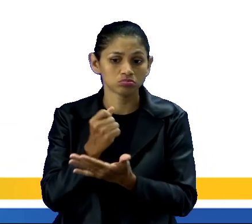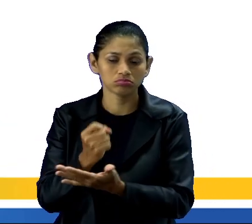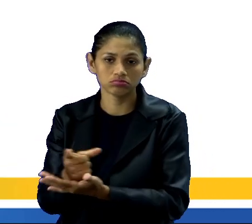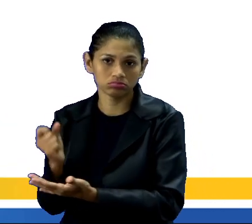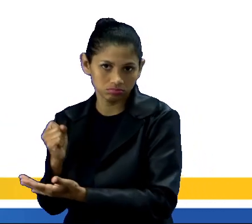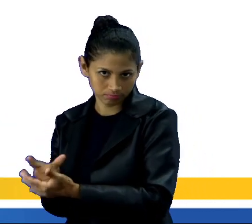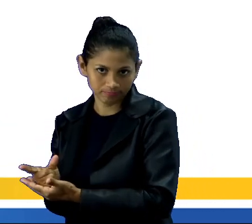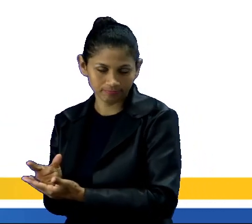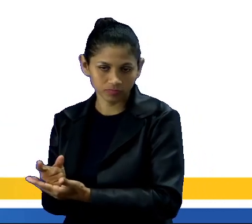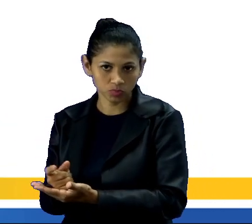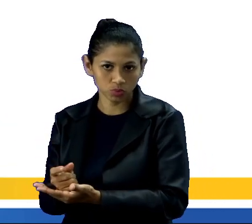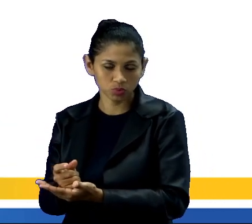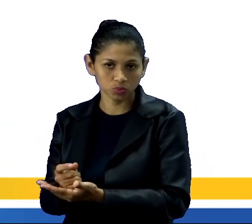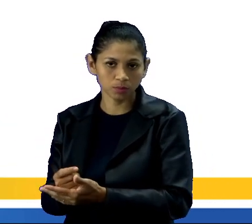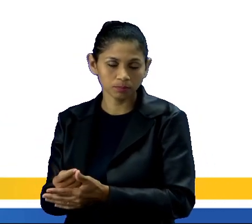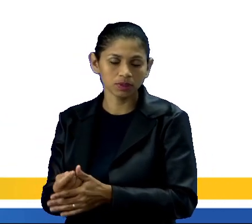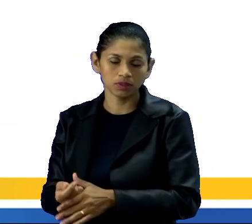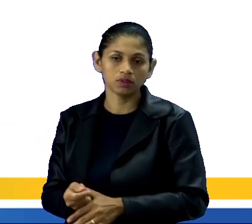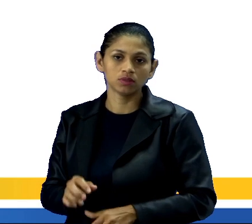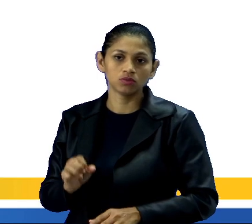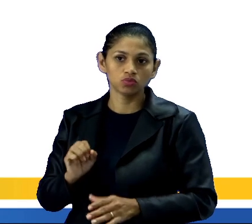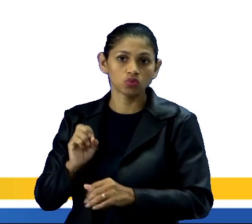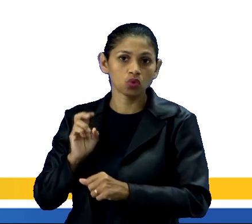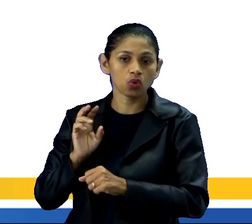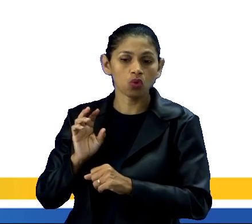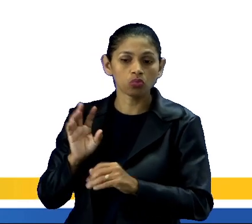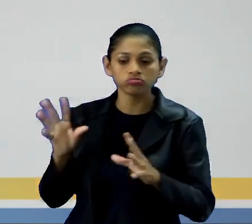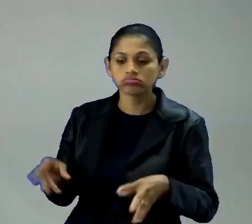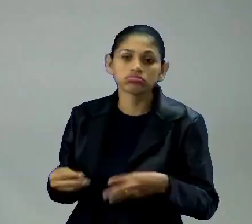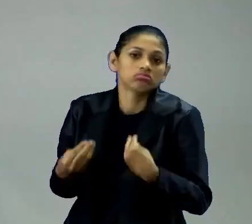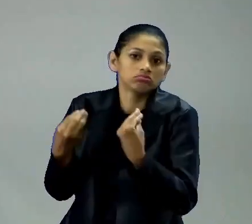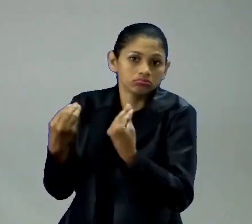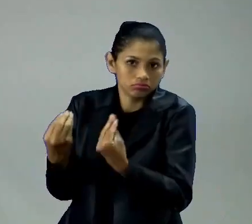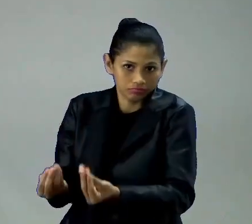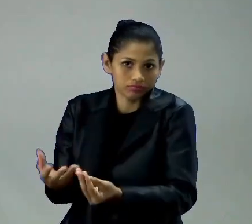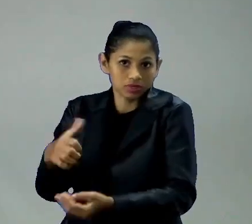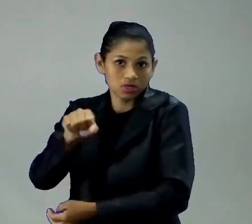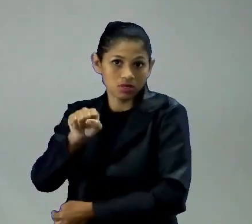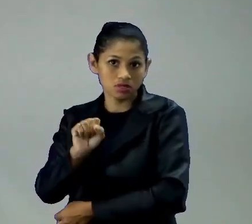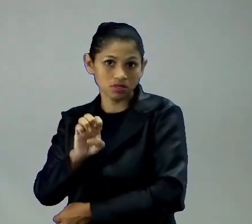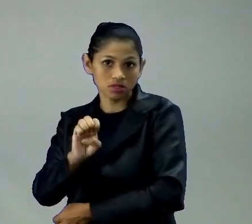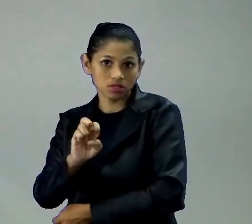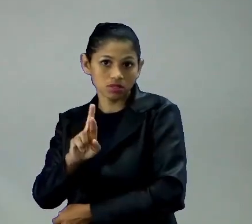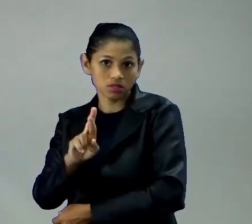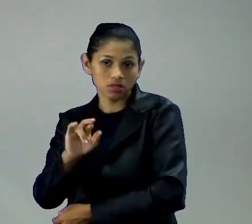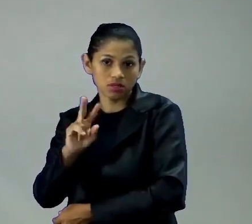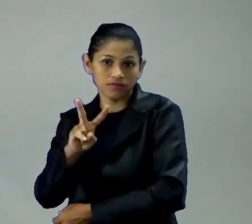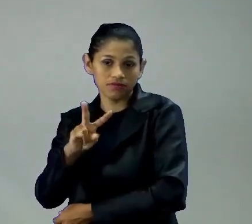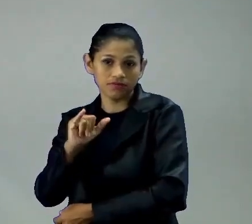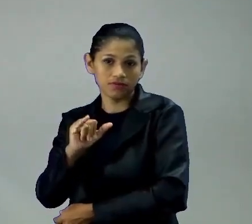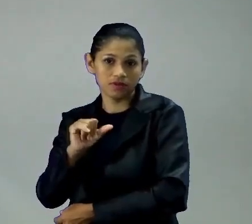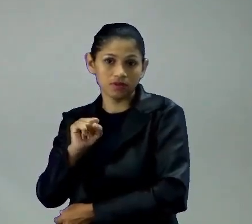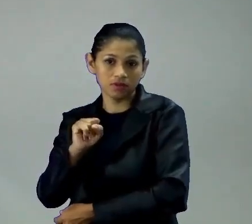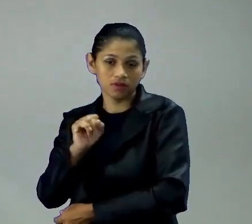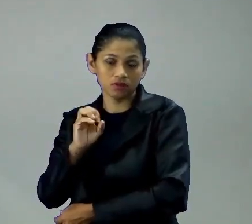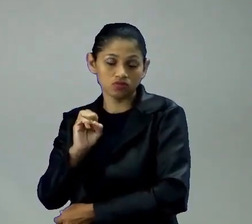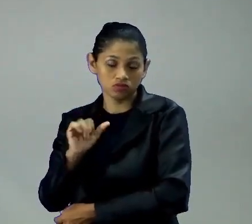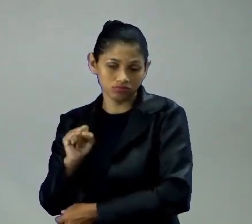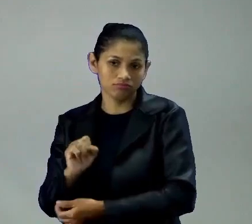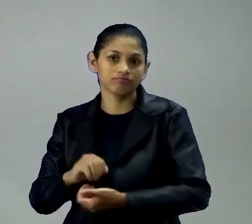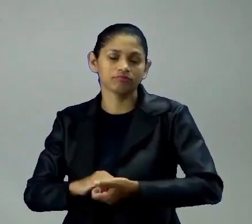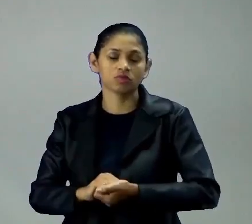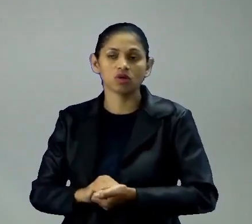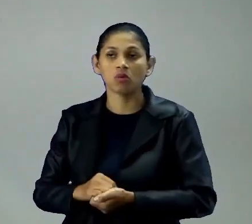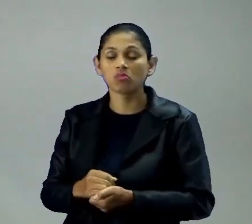serviço, tá, então a industrialização, né, ela faz com que a cidade, ela se torne mais